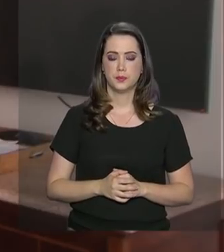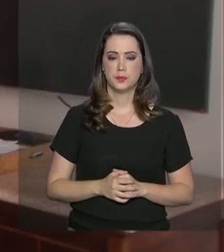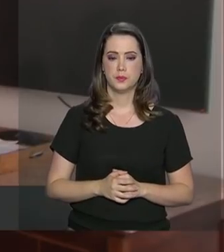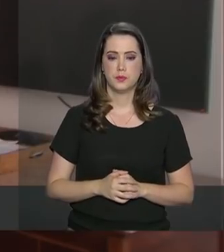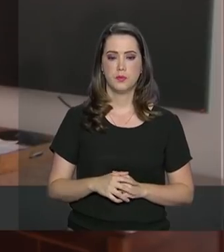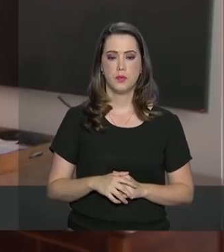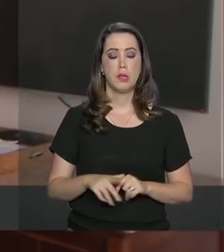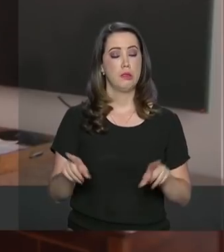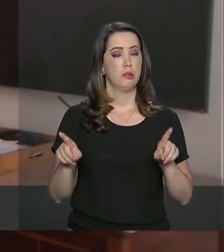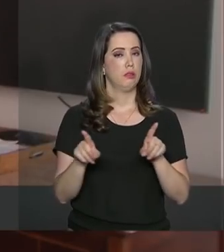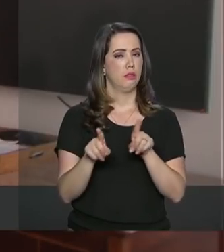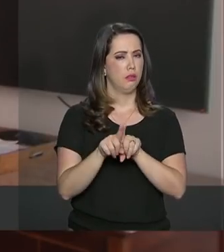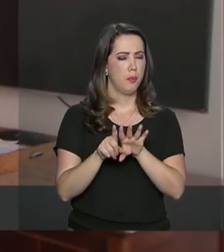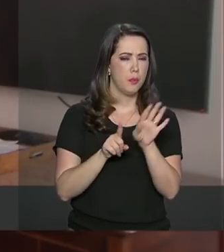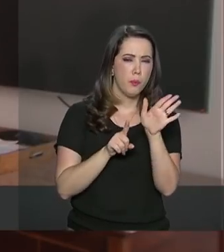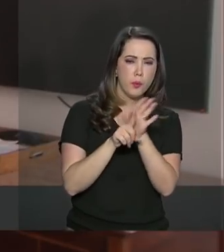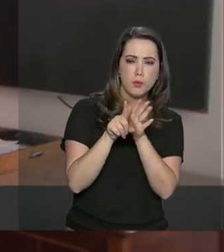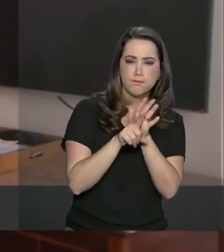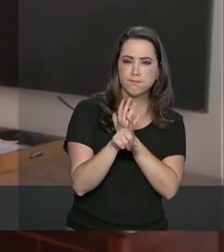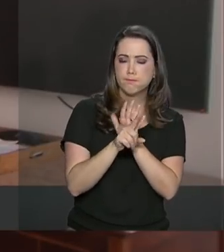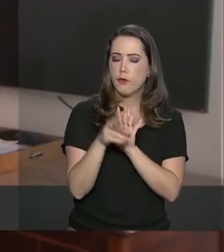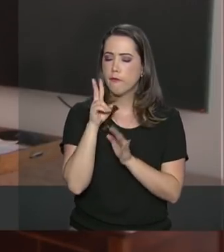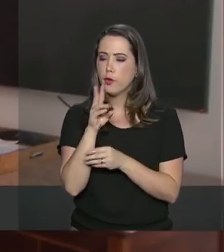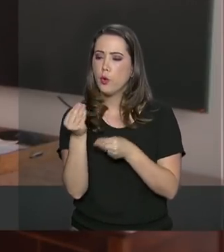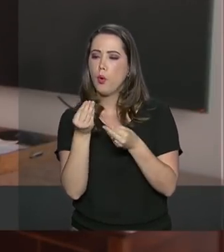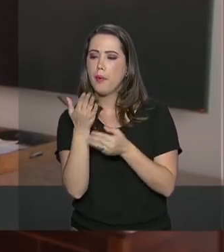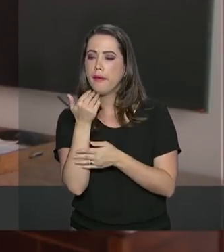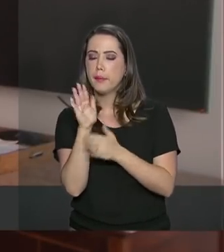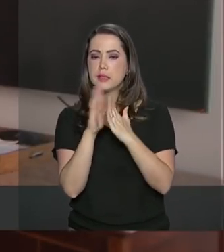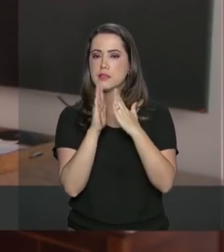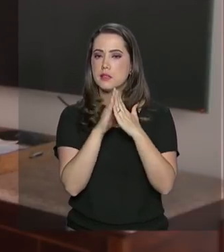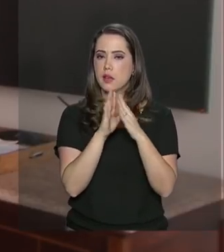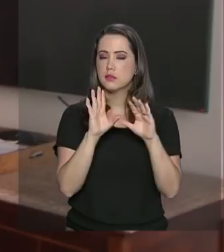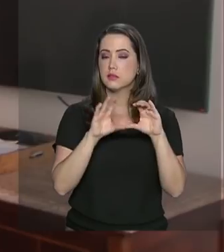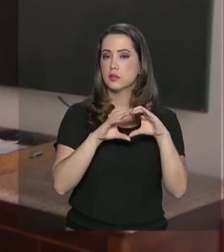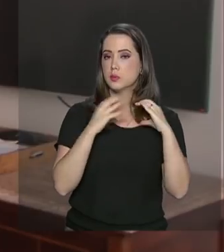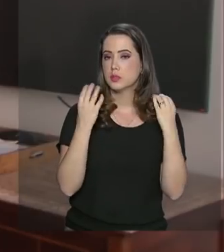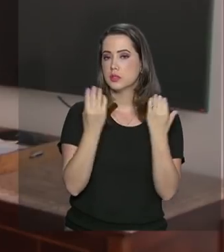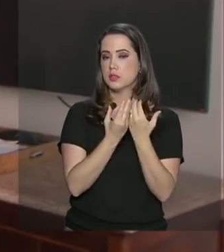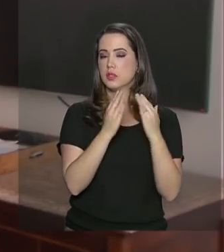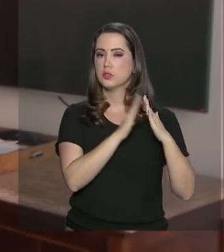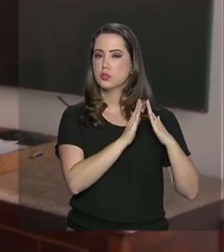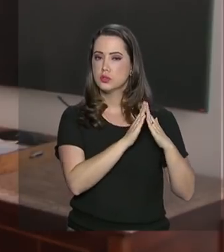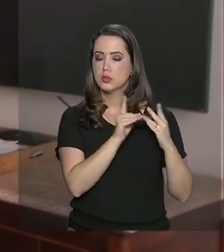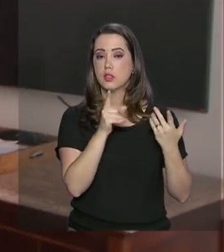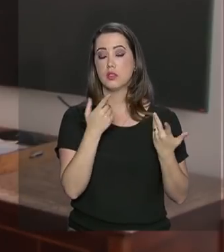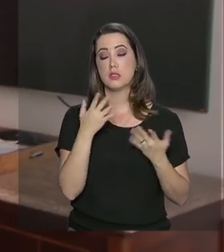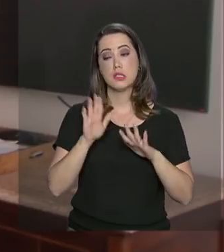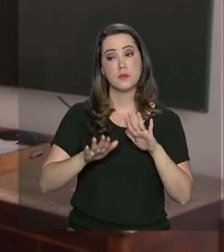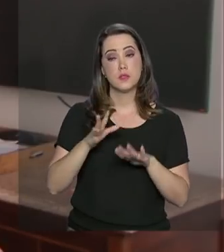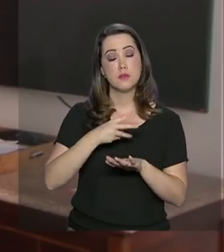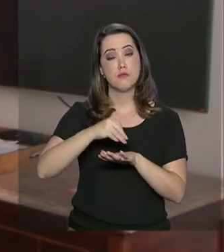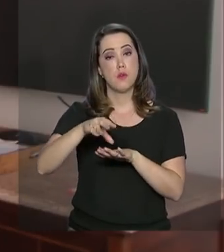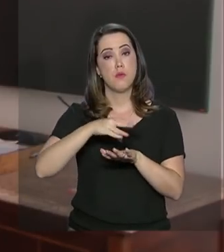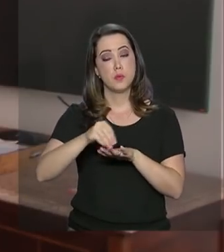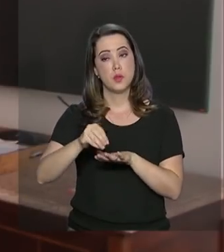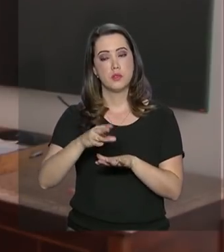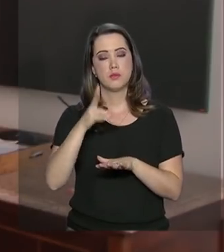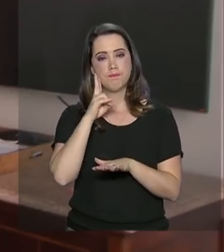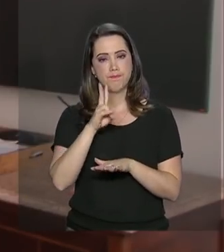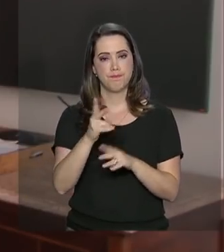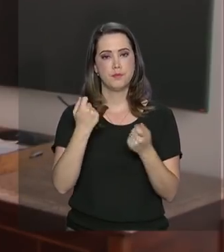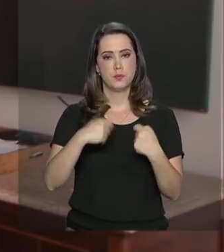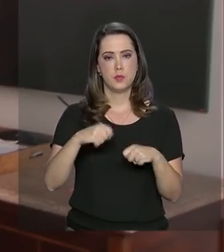investigar o ambiente alimentar doméstico, o ambiente comunitário doméstico. A gente vai ter algumas informações, vai coletar algumas